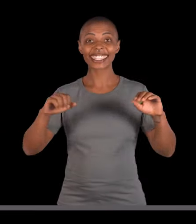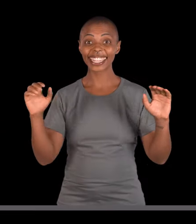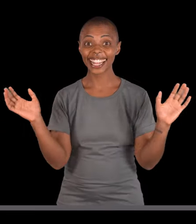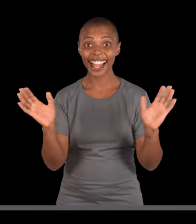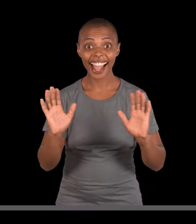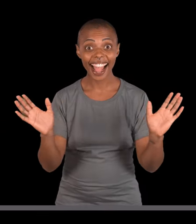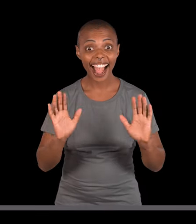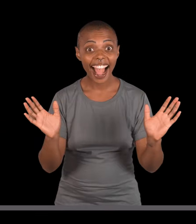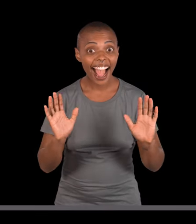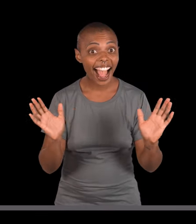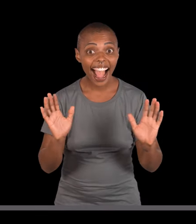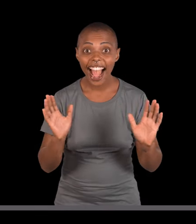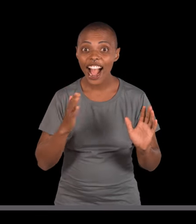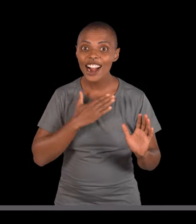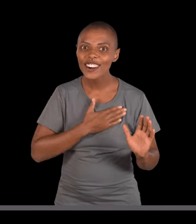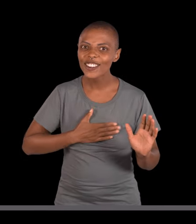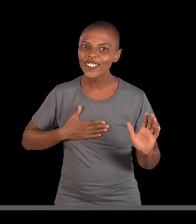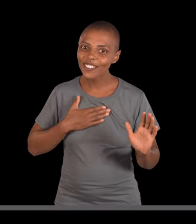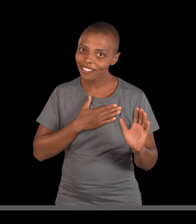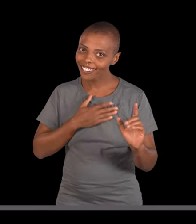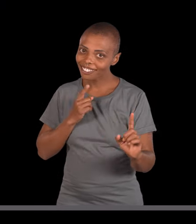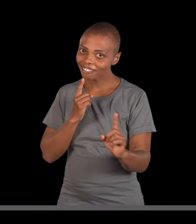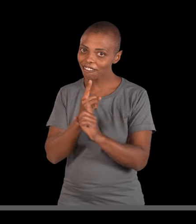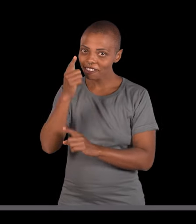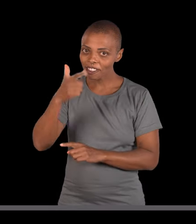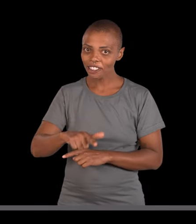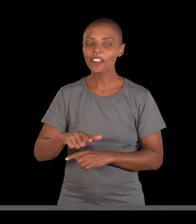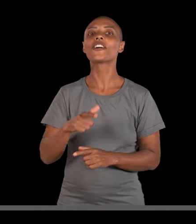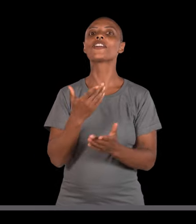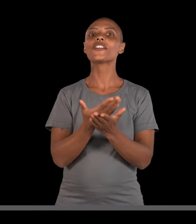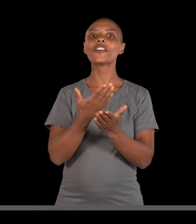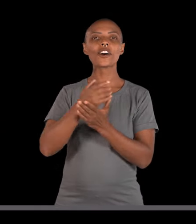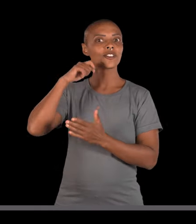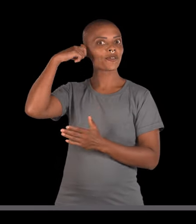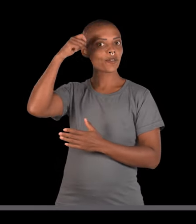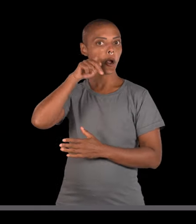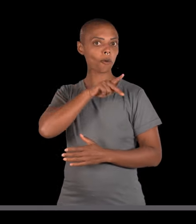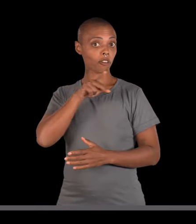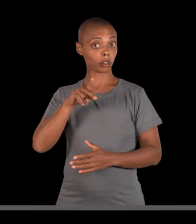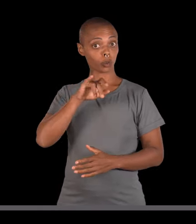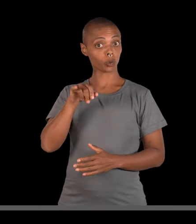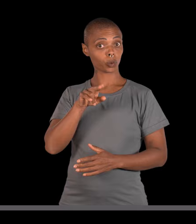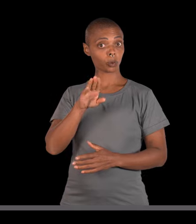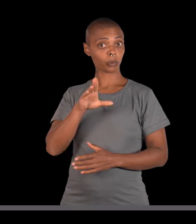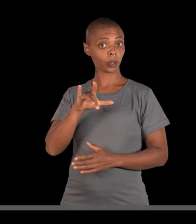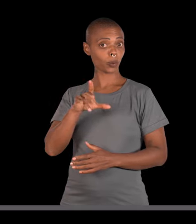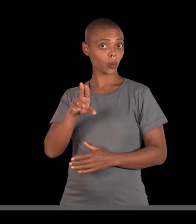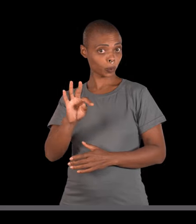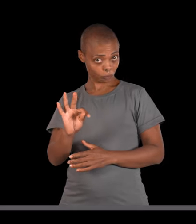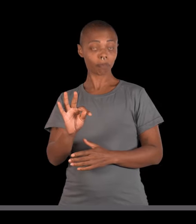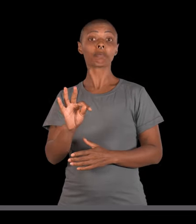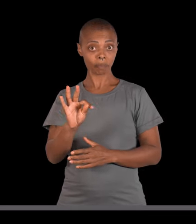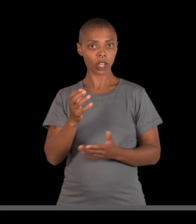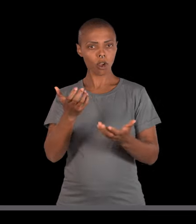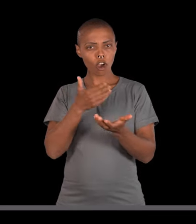Fala, galera! Um prazer tê-los aqui para mais uma videoaula do Professor Jubilu. E já quero começar esse nosso